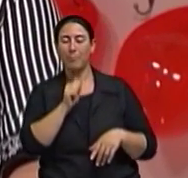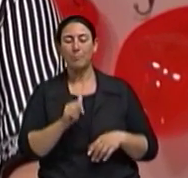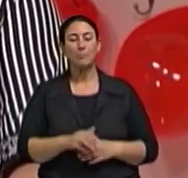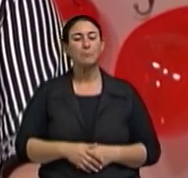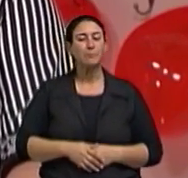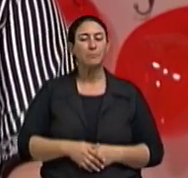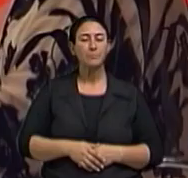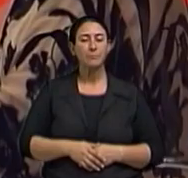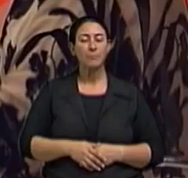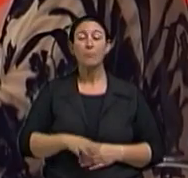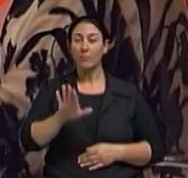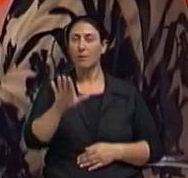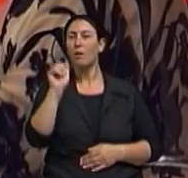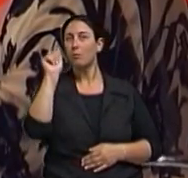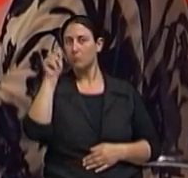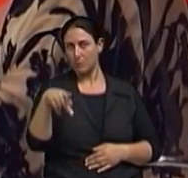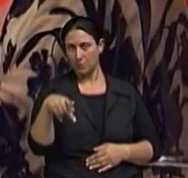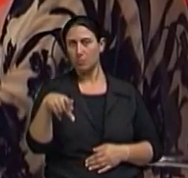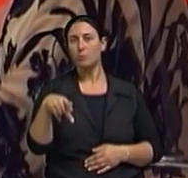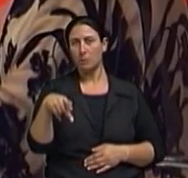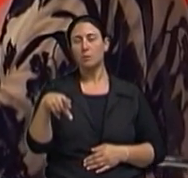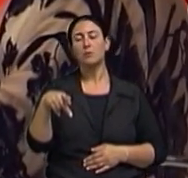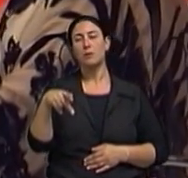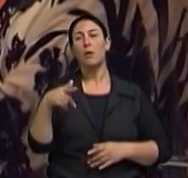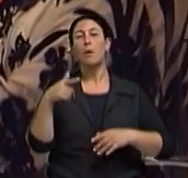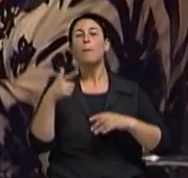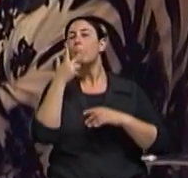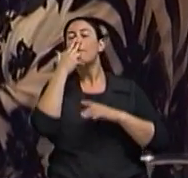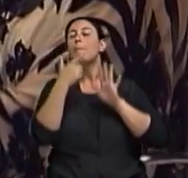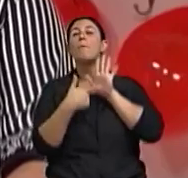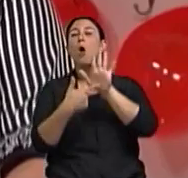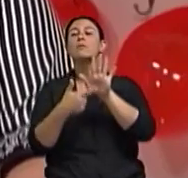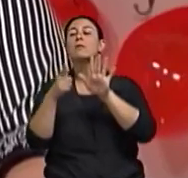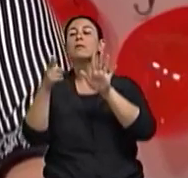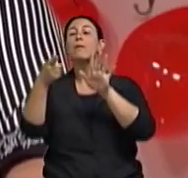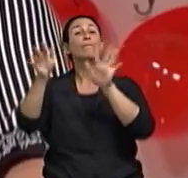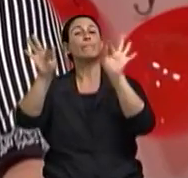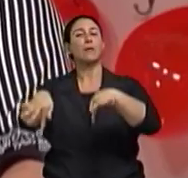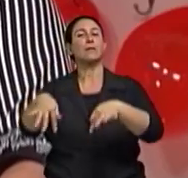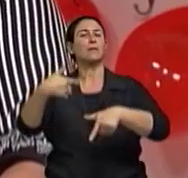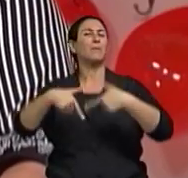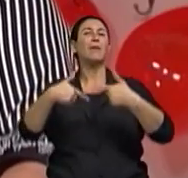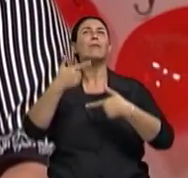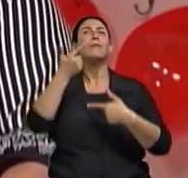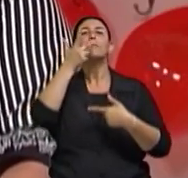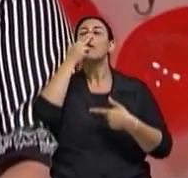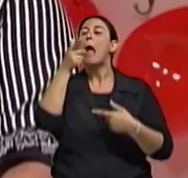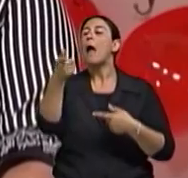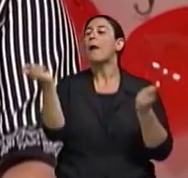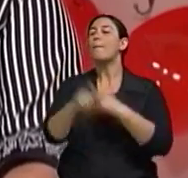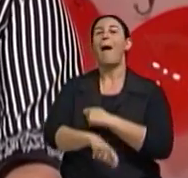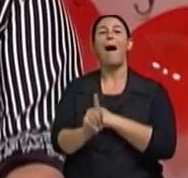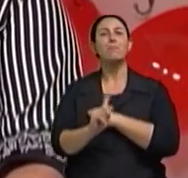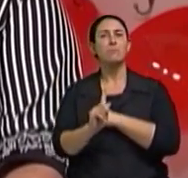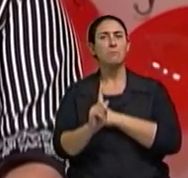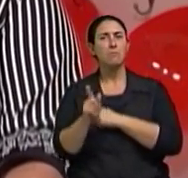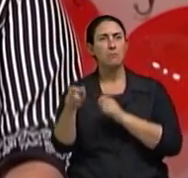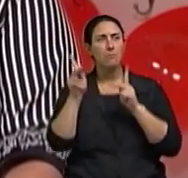aposentadoria decreta a inatividade, decreta uma impotência, a perda de status